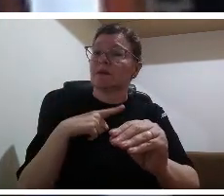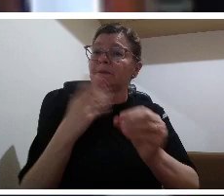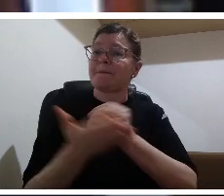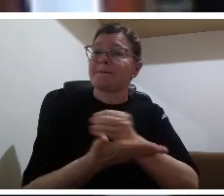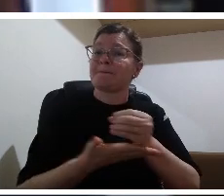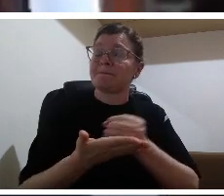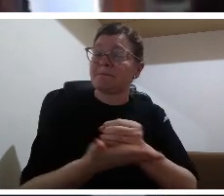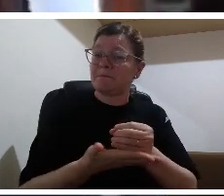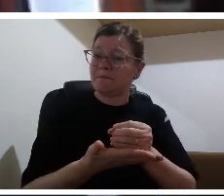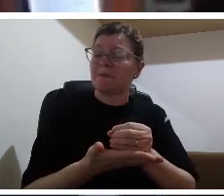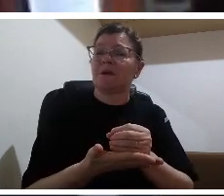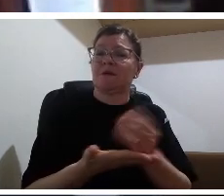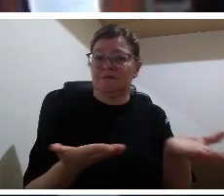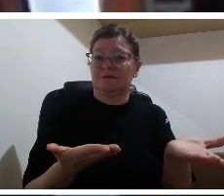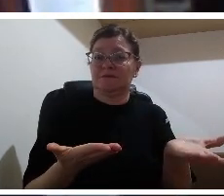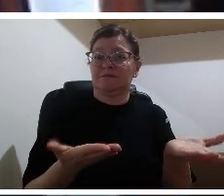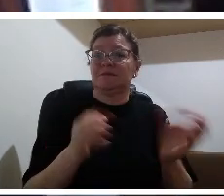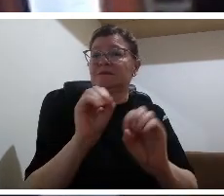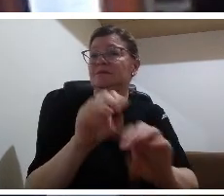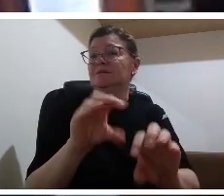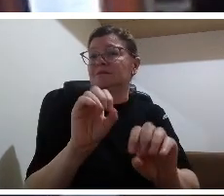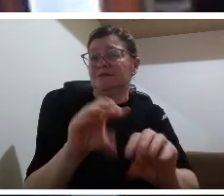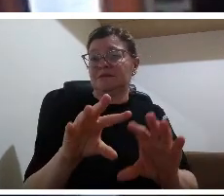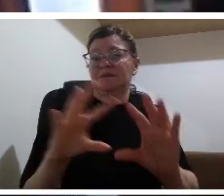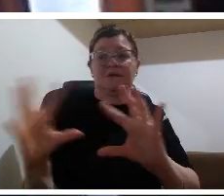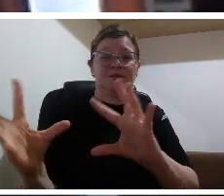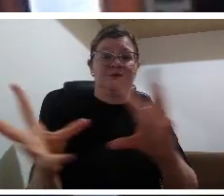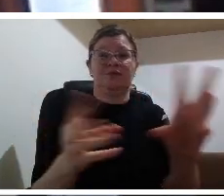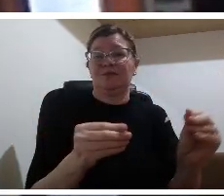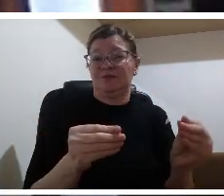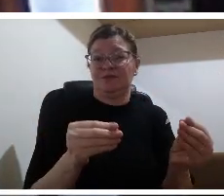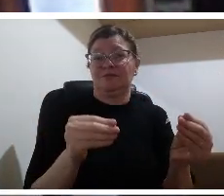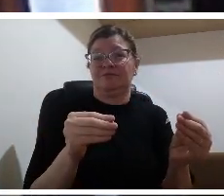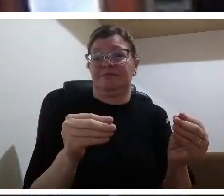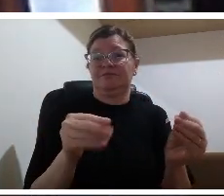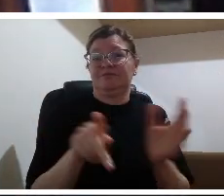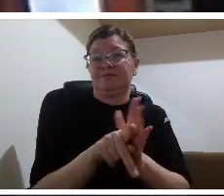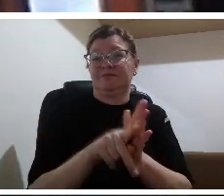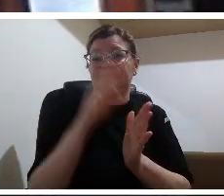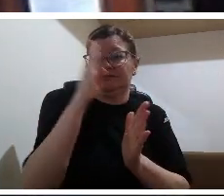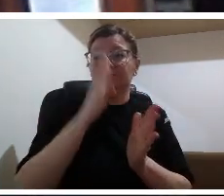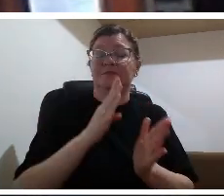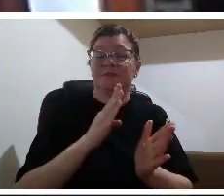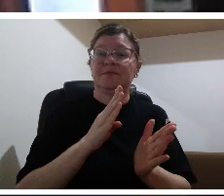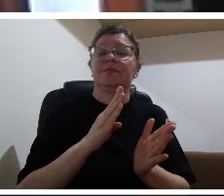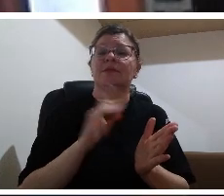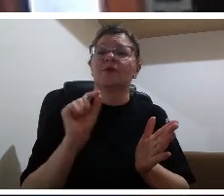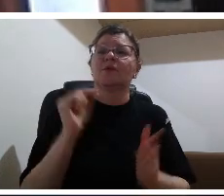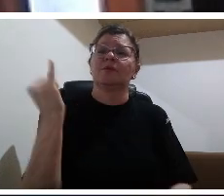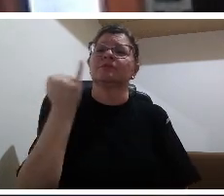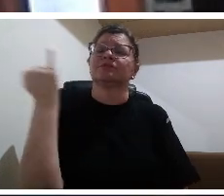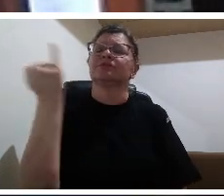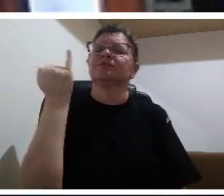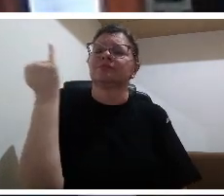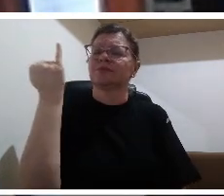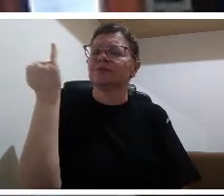ver dentro daquele rol de conhecimentos que estão postos com os respectivos objetivos